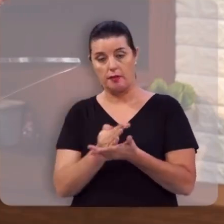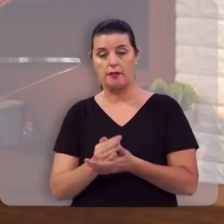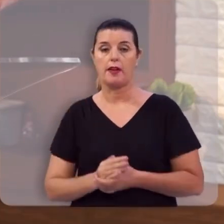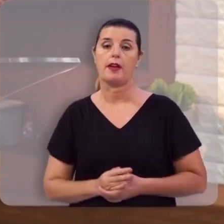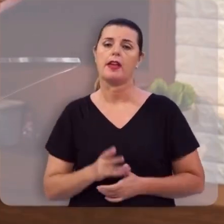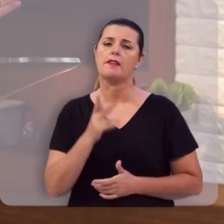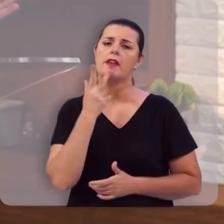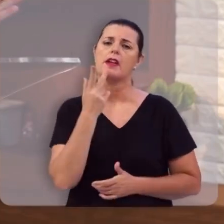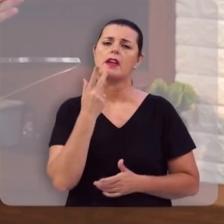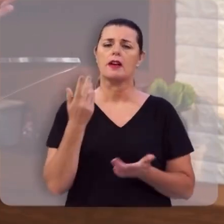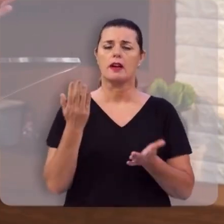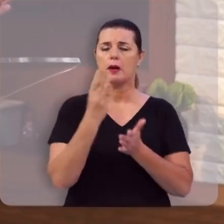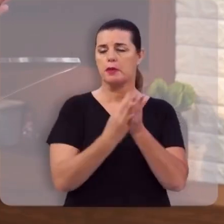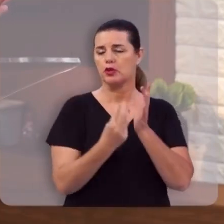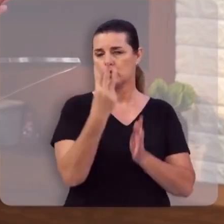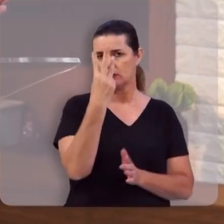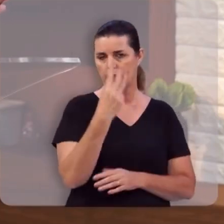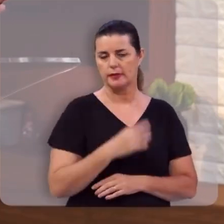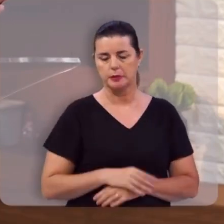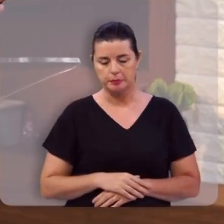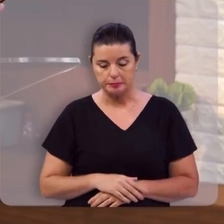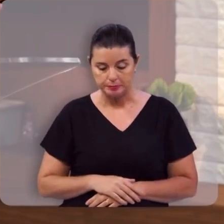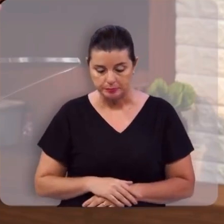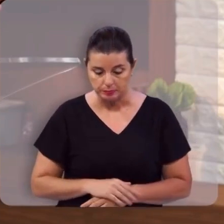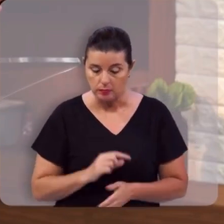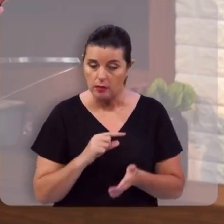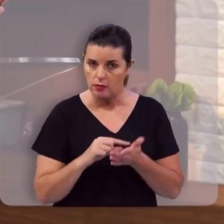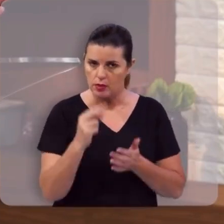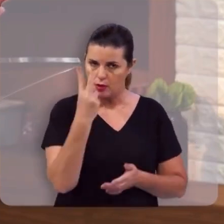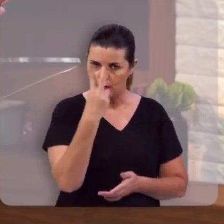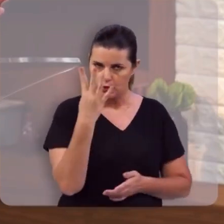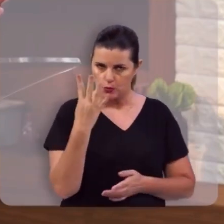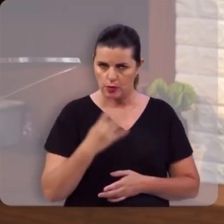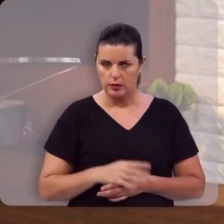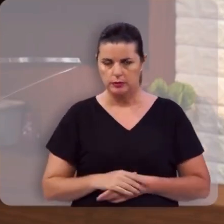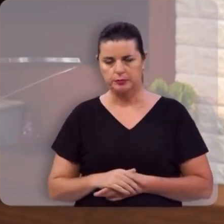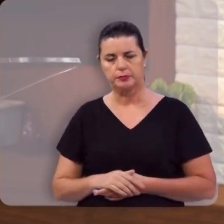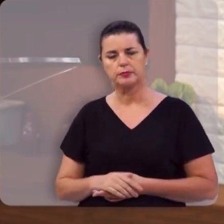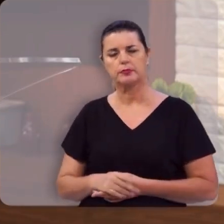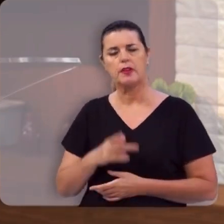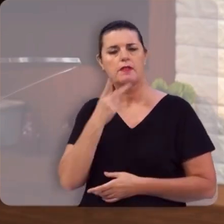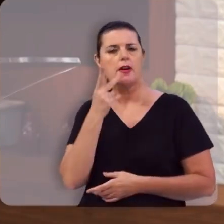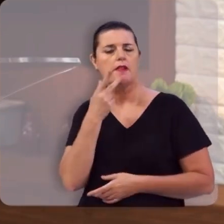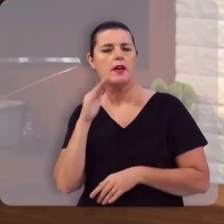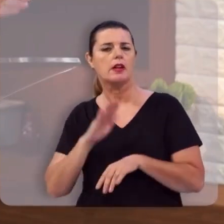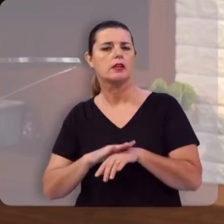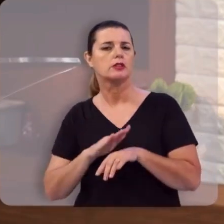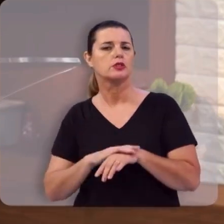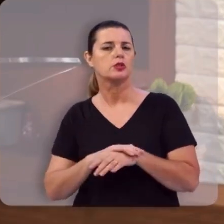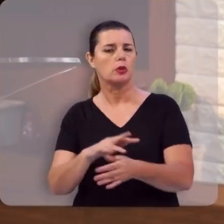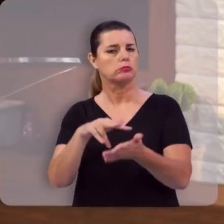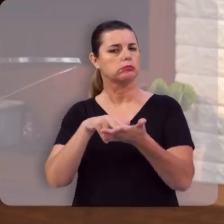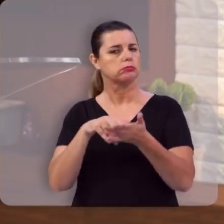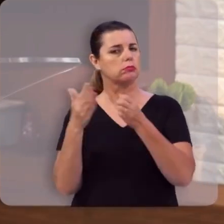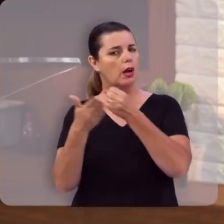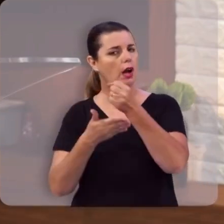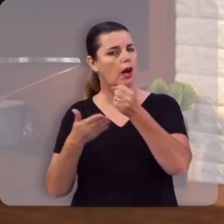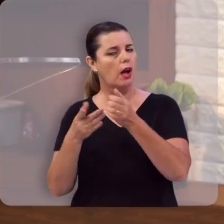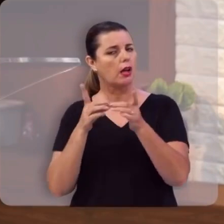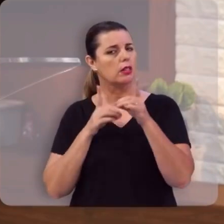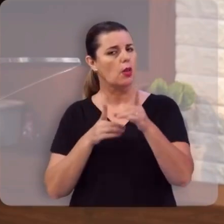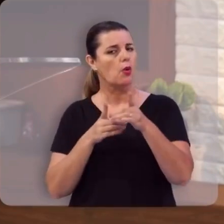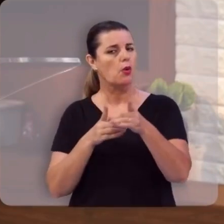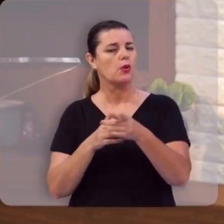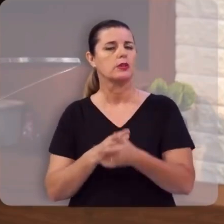vem tratando desde o capítulo 3, versículo 24, tratando do fundamento desta doutrina. No